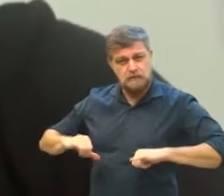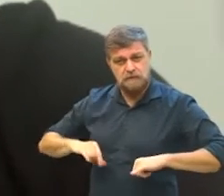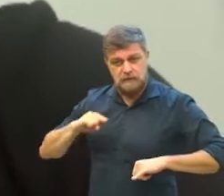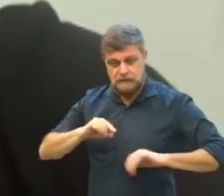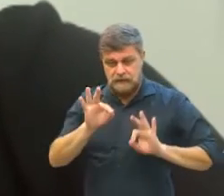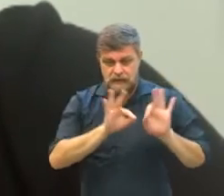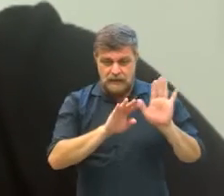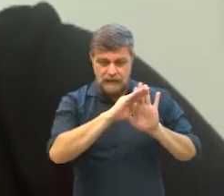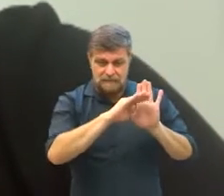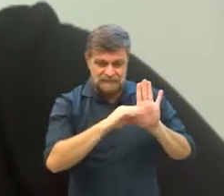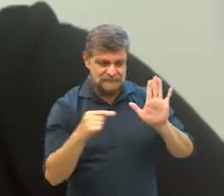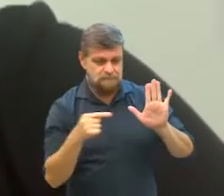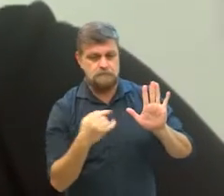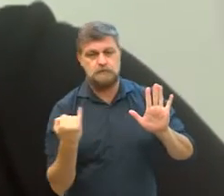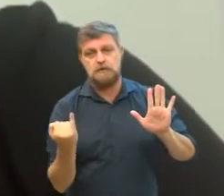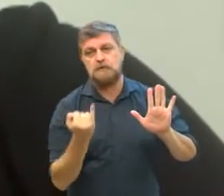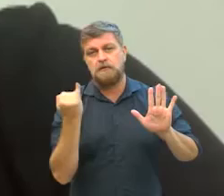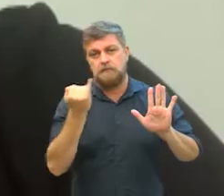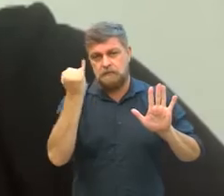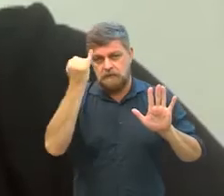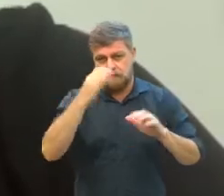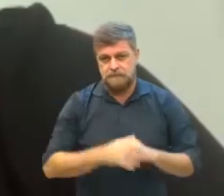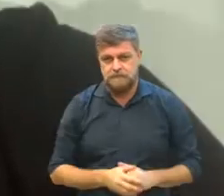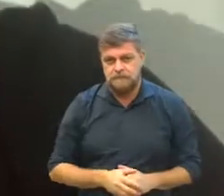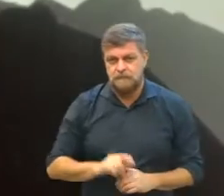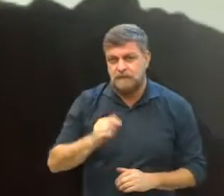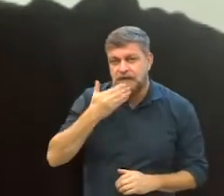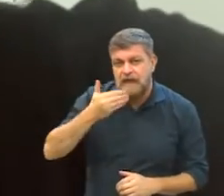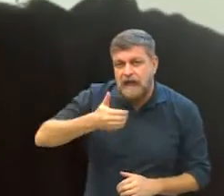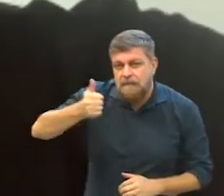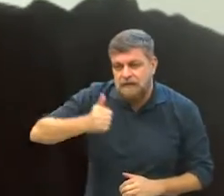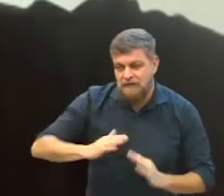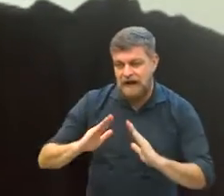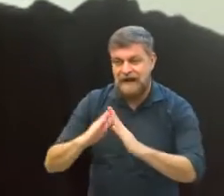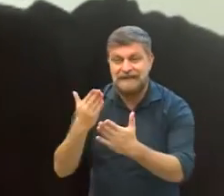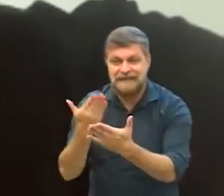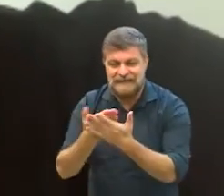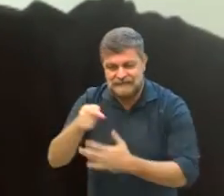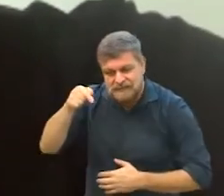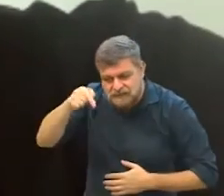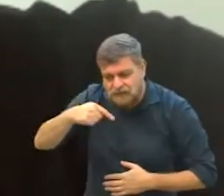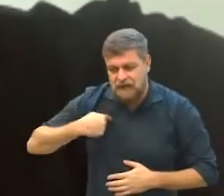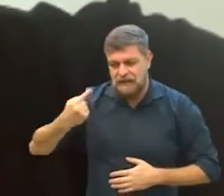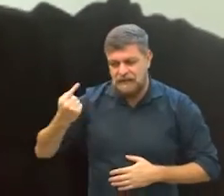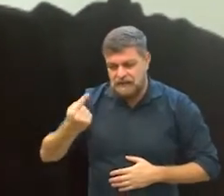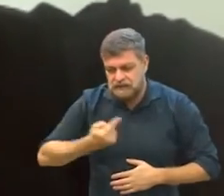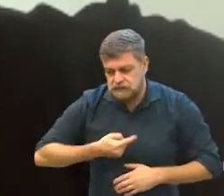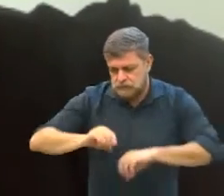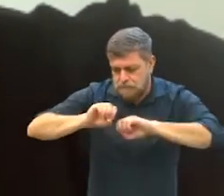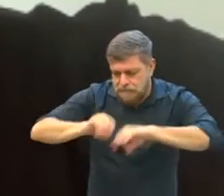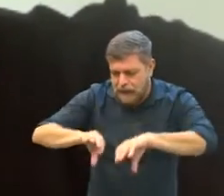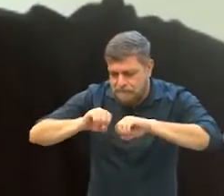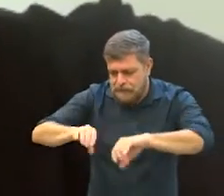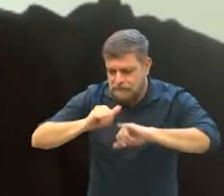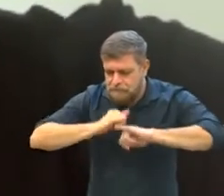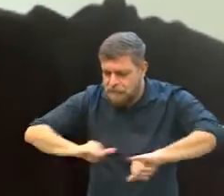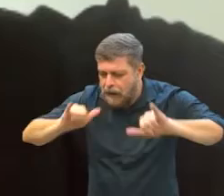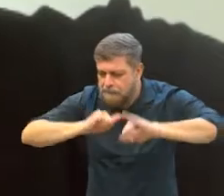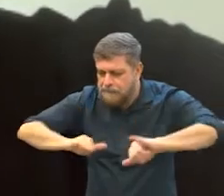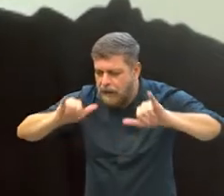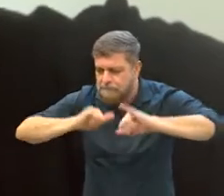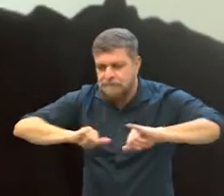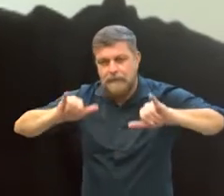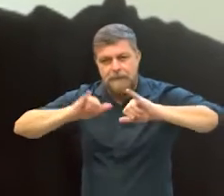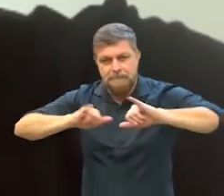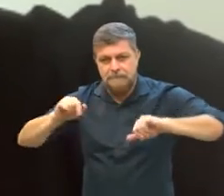faz com que esse projeto seja de extrema importância. E nada melhor do que o ambiente da escola para que a gente possa publicizar,